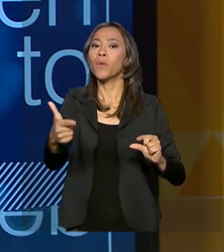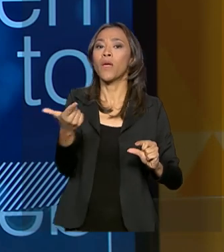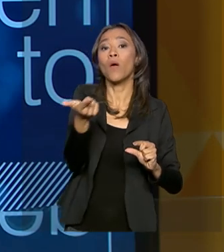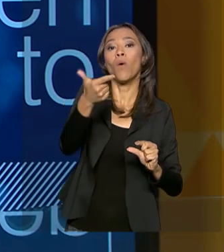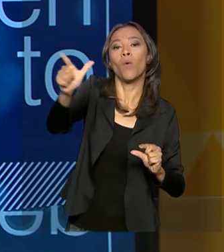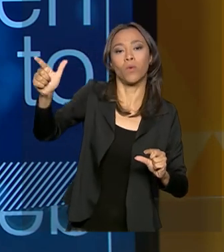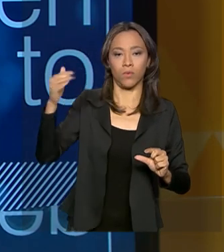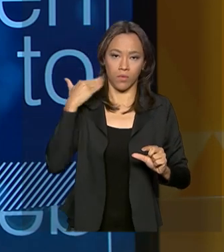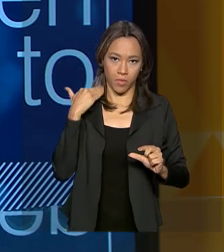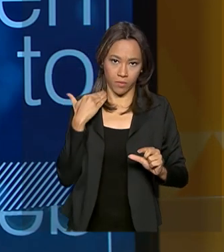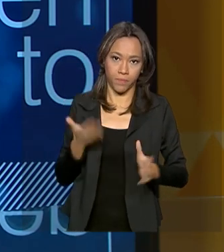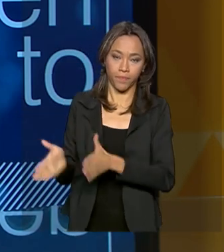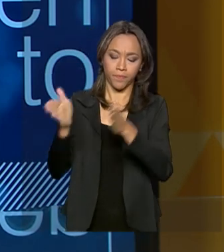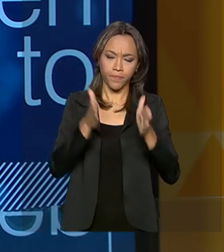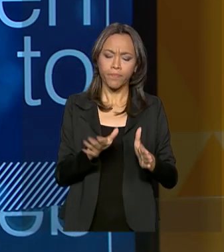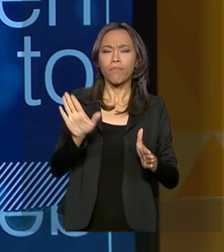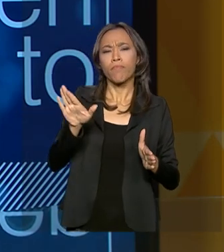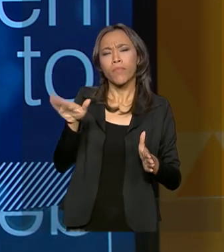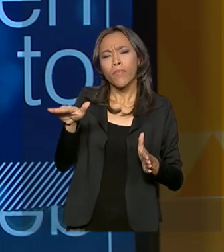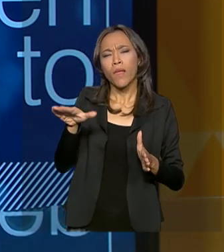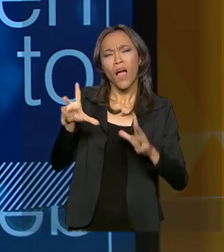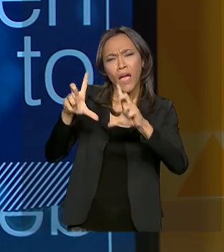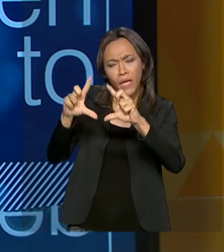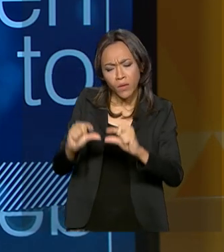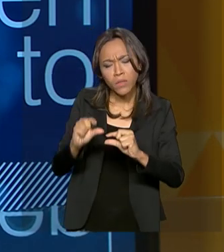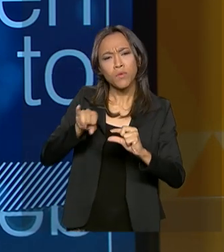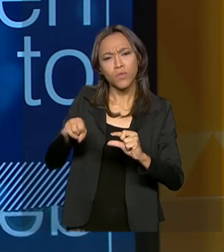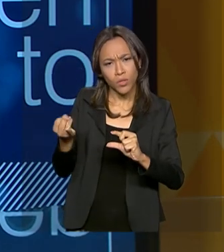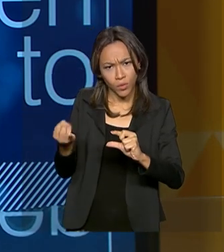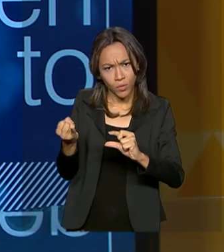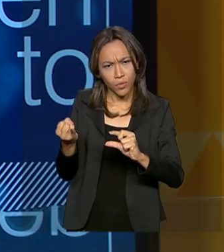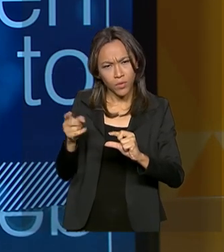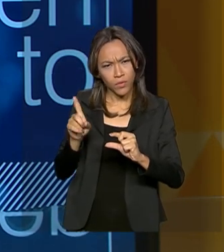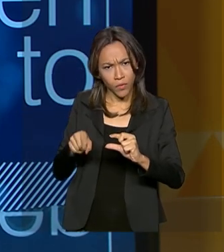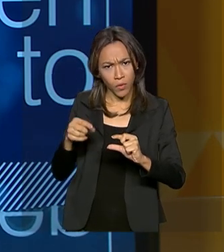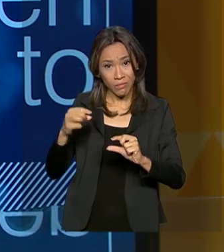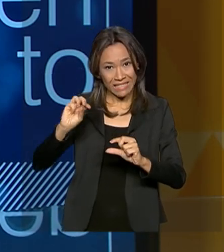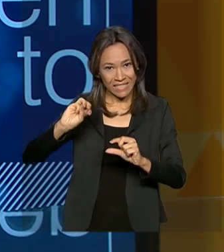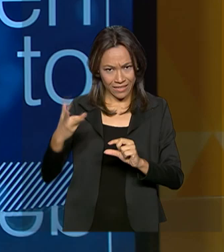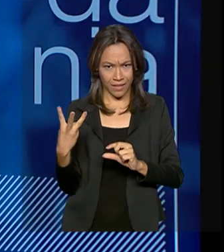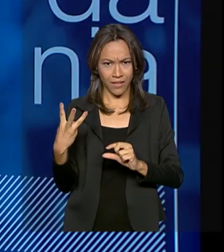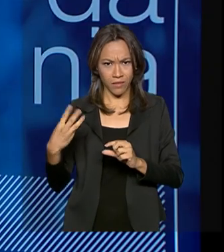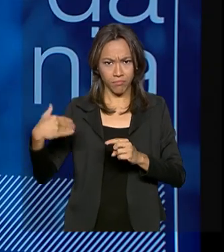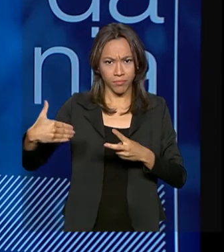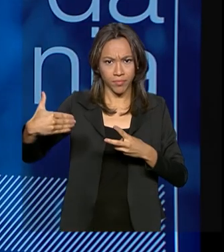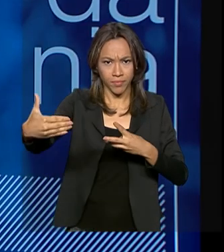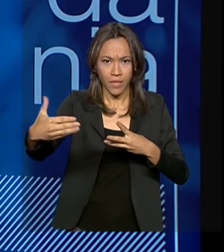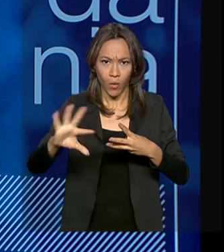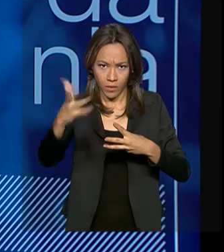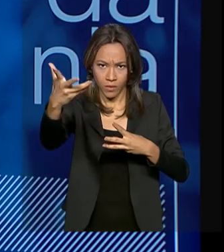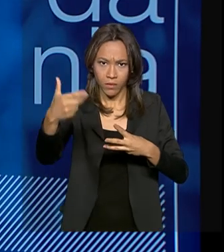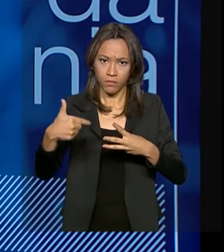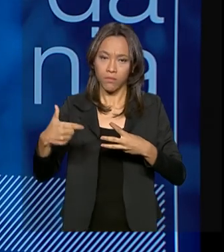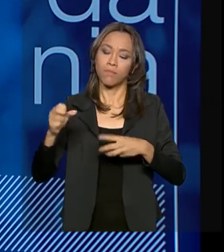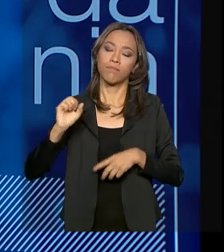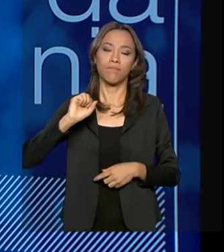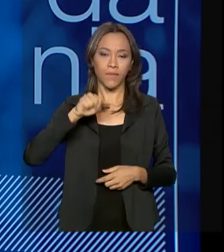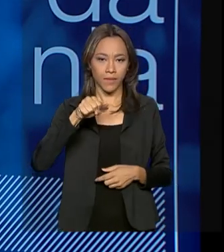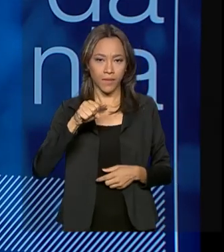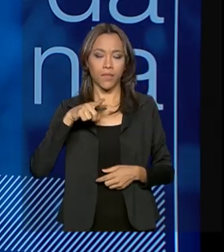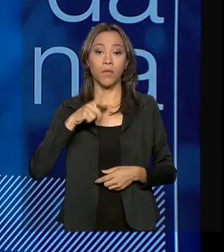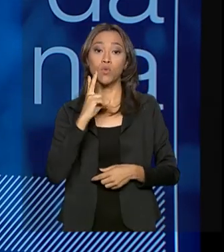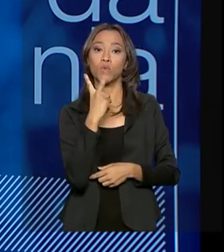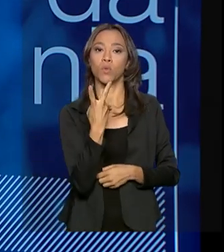reduções em relação aos juros que levam à taxa referencial foram três consecutivas este ano? Sim, nós temos dois